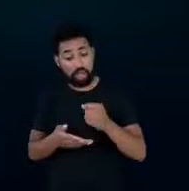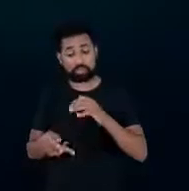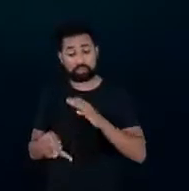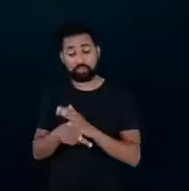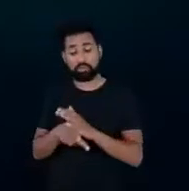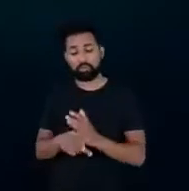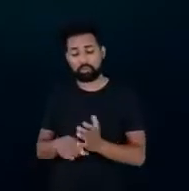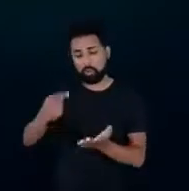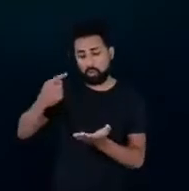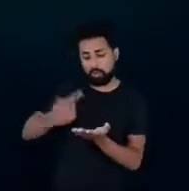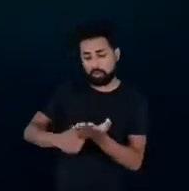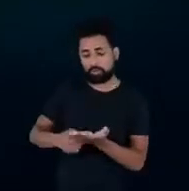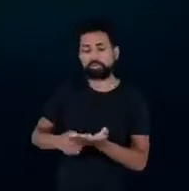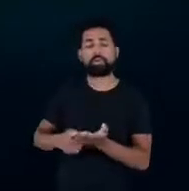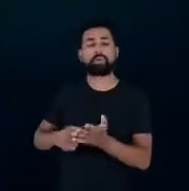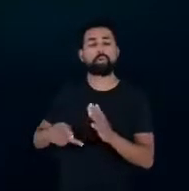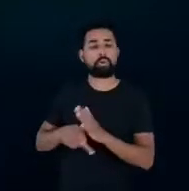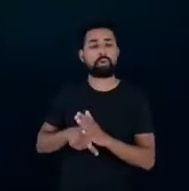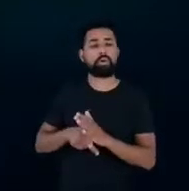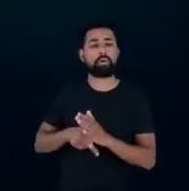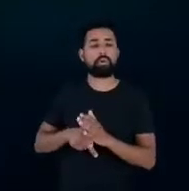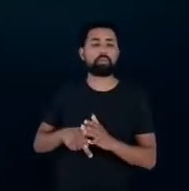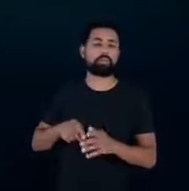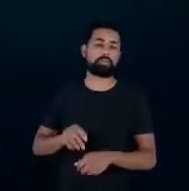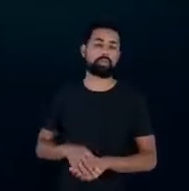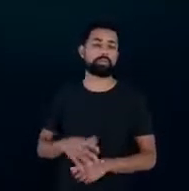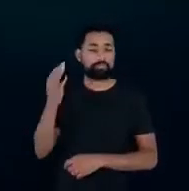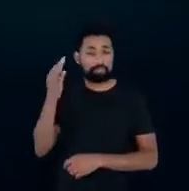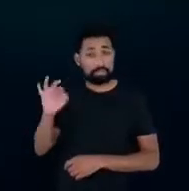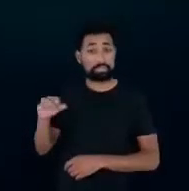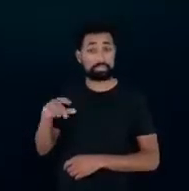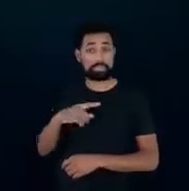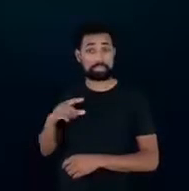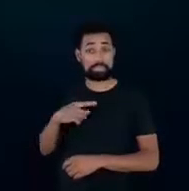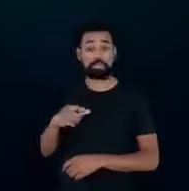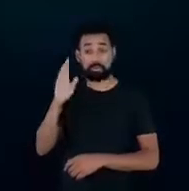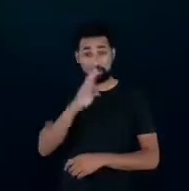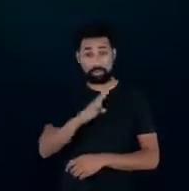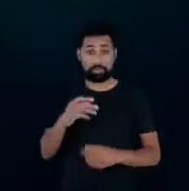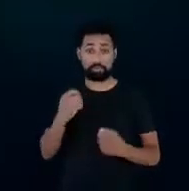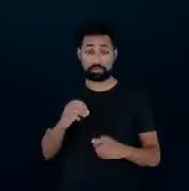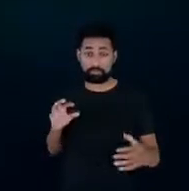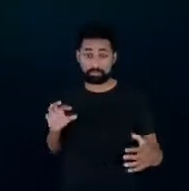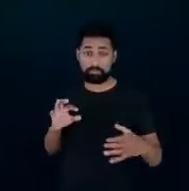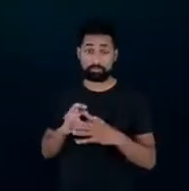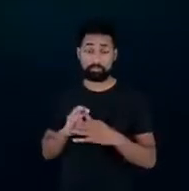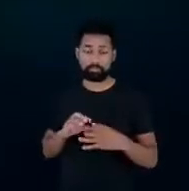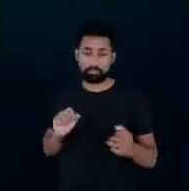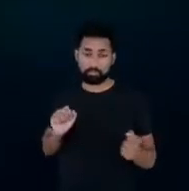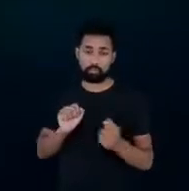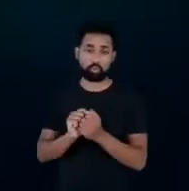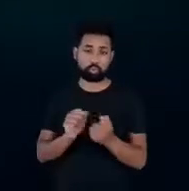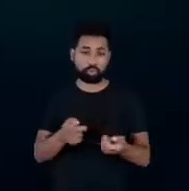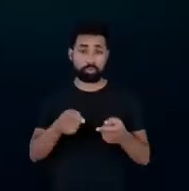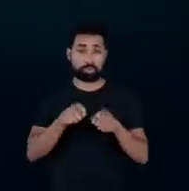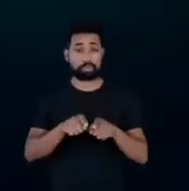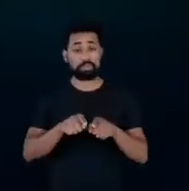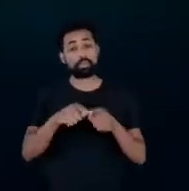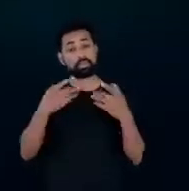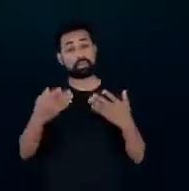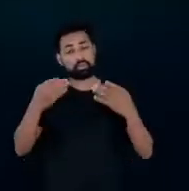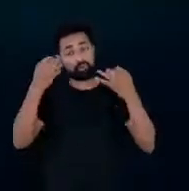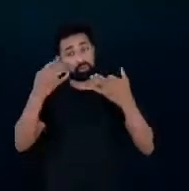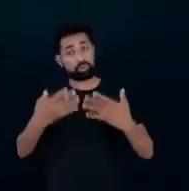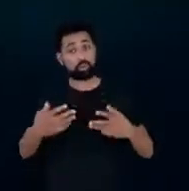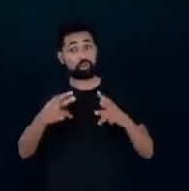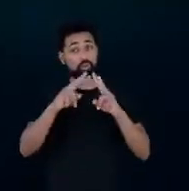reduções que a gente tem que fazer até 2030 que o Brasil é signatário então falando das indústrias